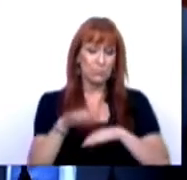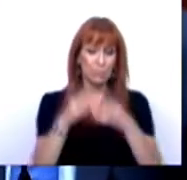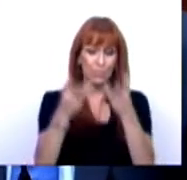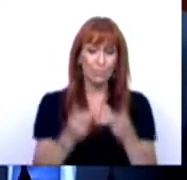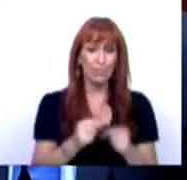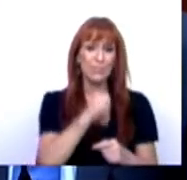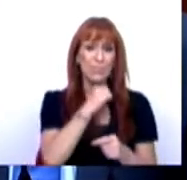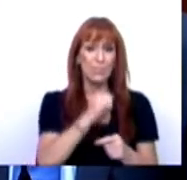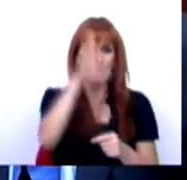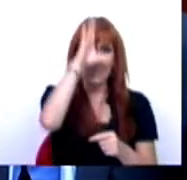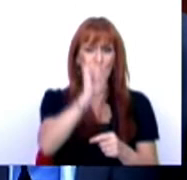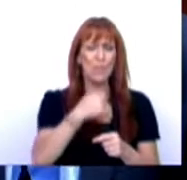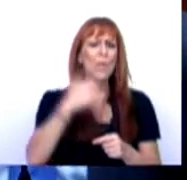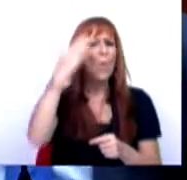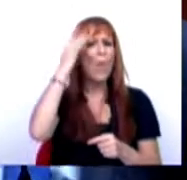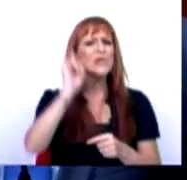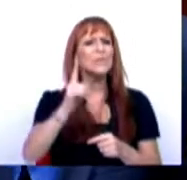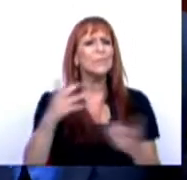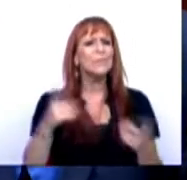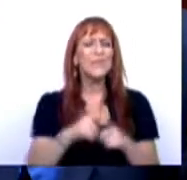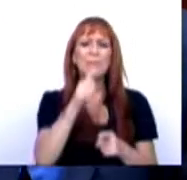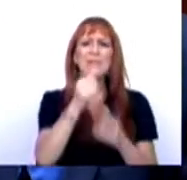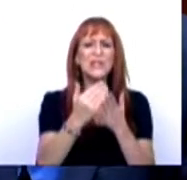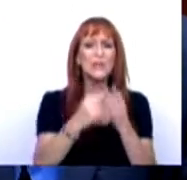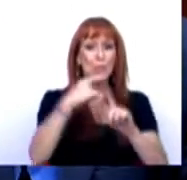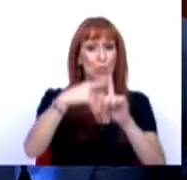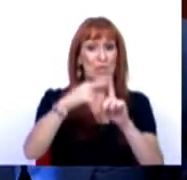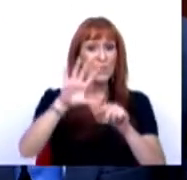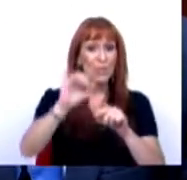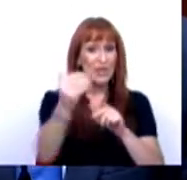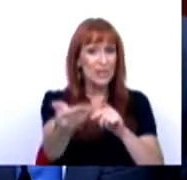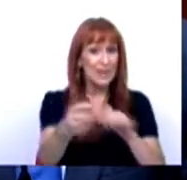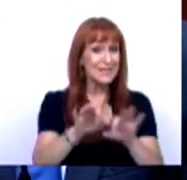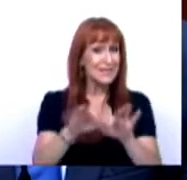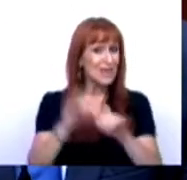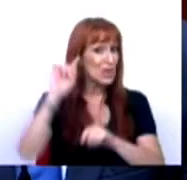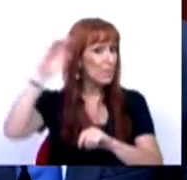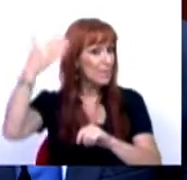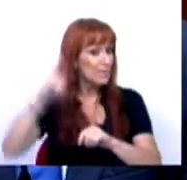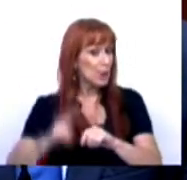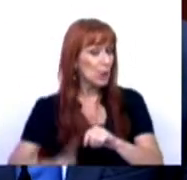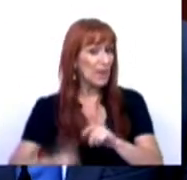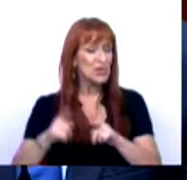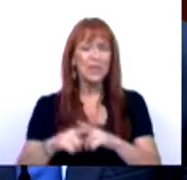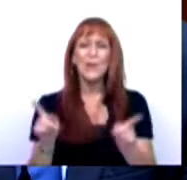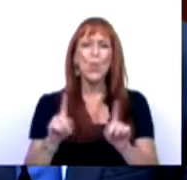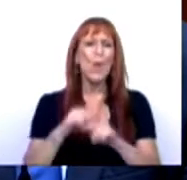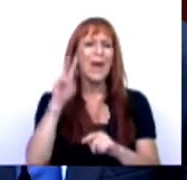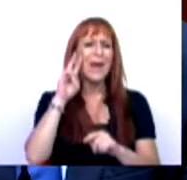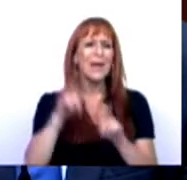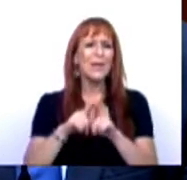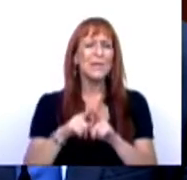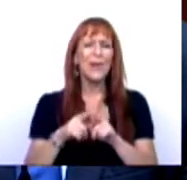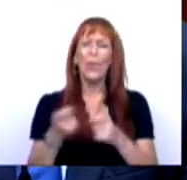Estado naquilo que entende que são medidas positivas para o país, alinhado com as prioridades e não são listas de